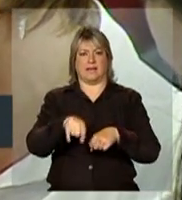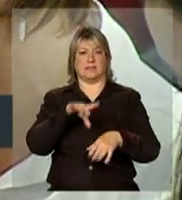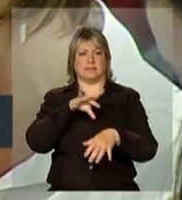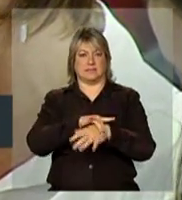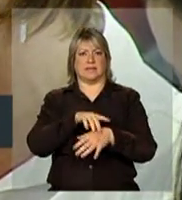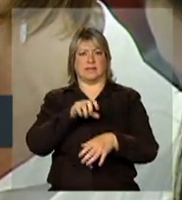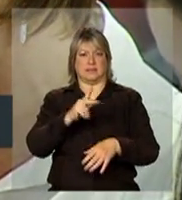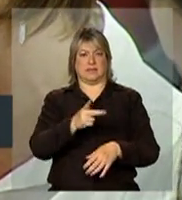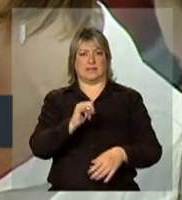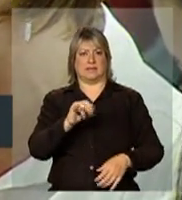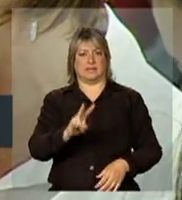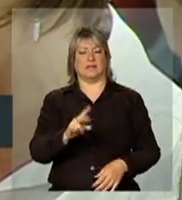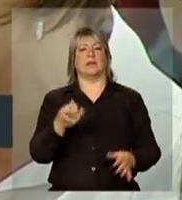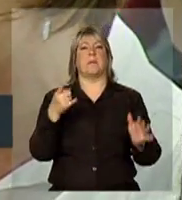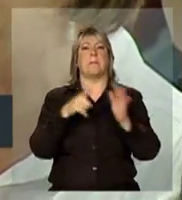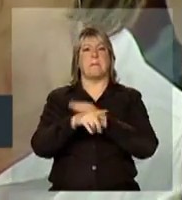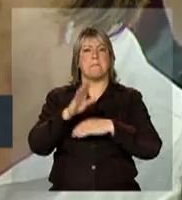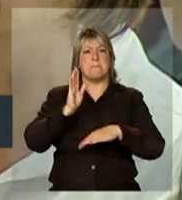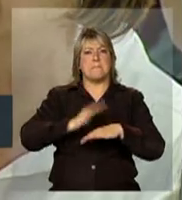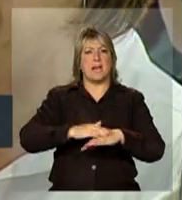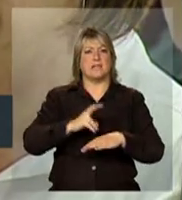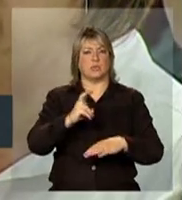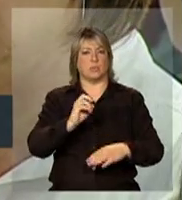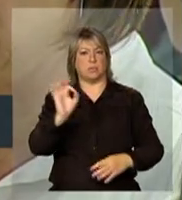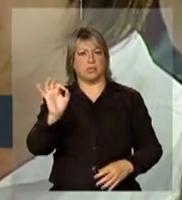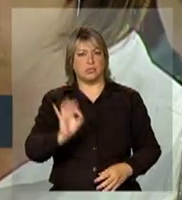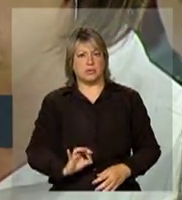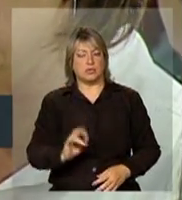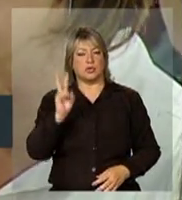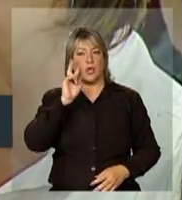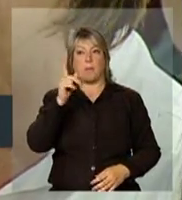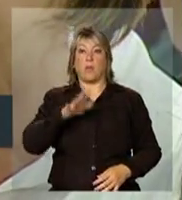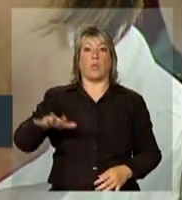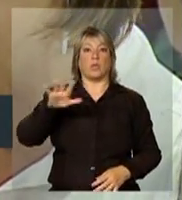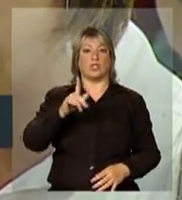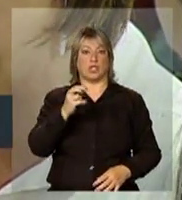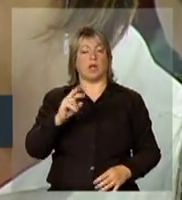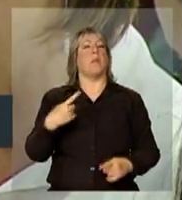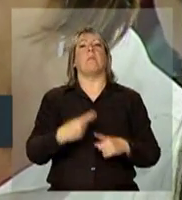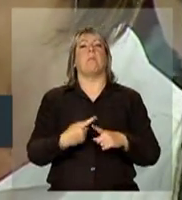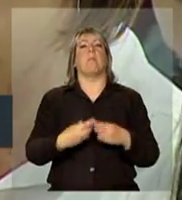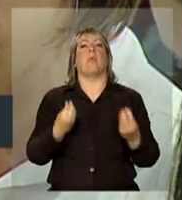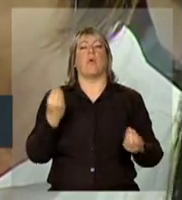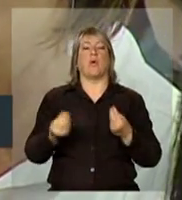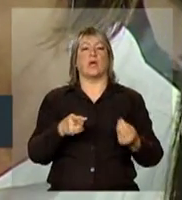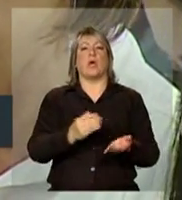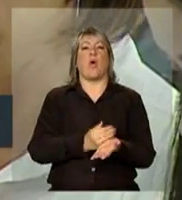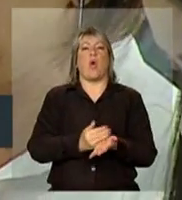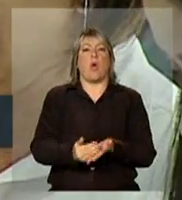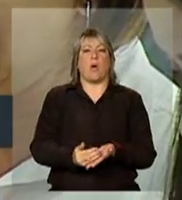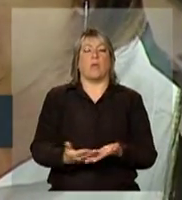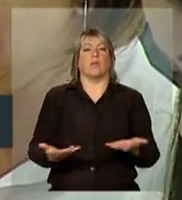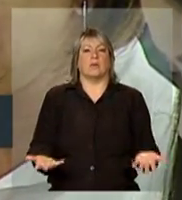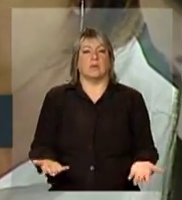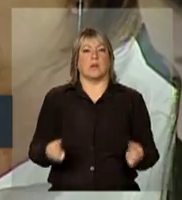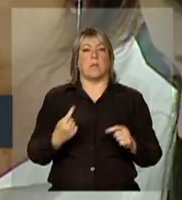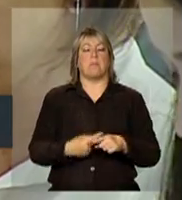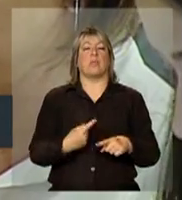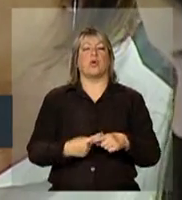O número de casos novos é mais da metade daqueles em geral. Eu queria que o senhor explicasse por quê, quando isso começou, entre